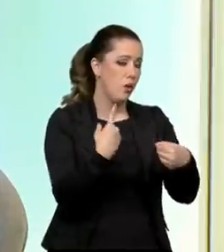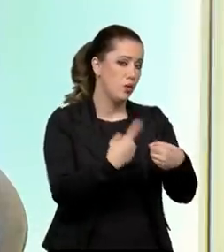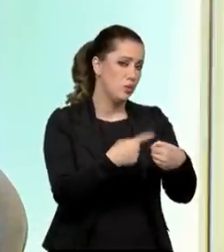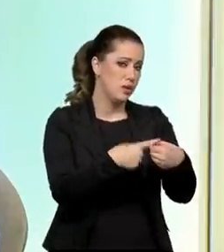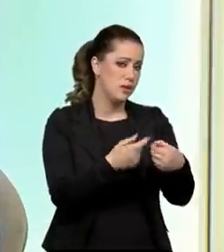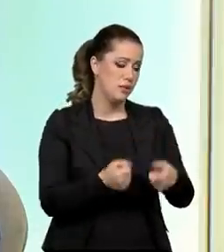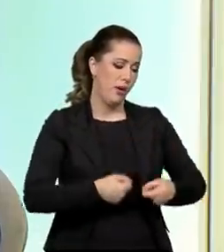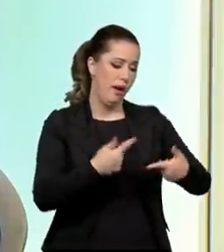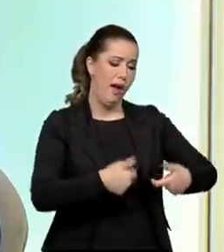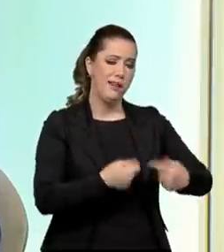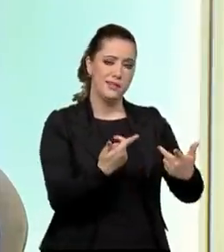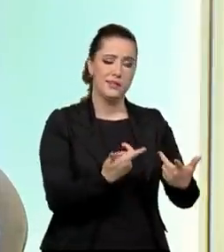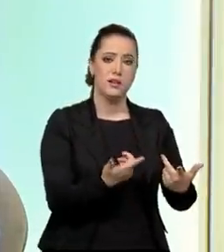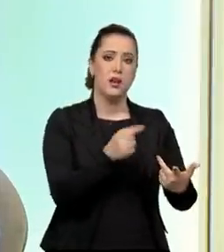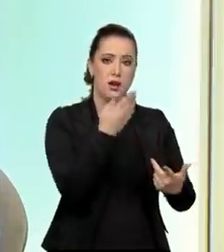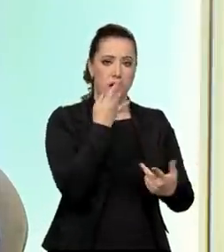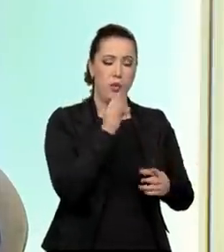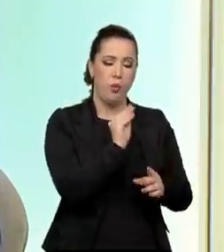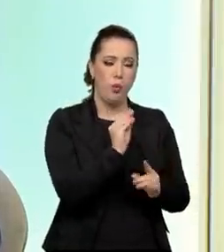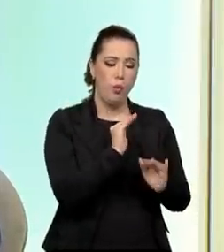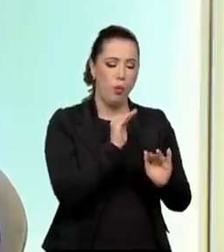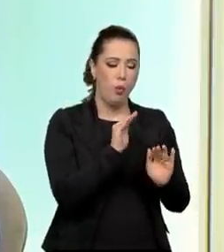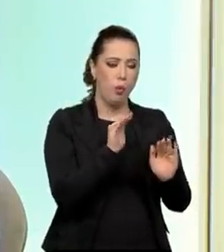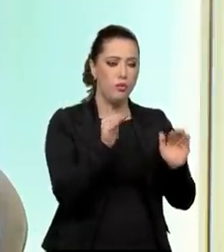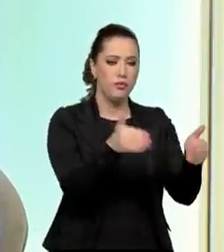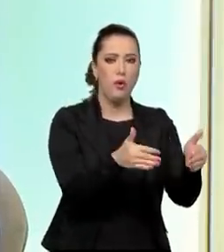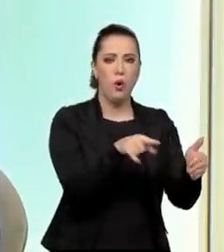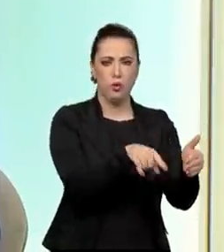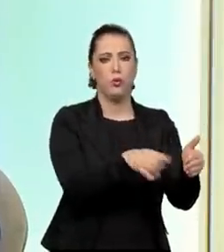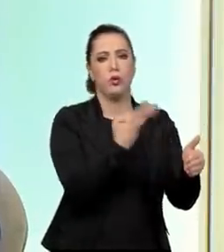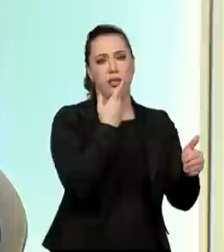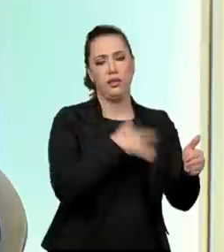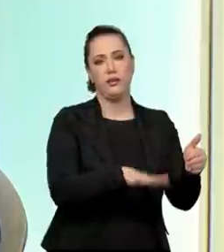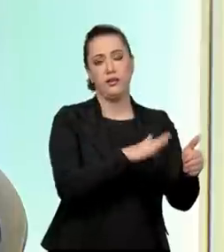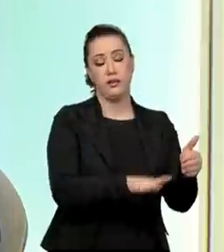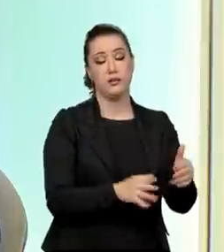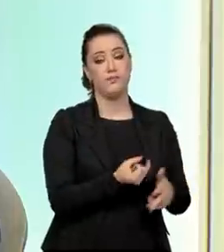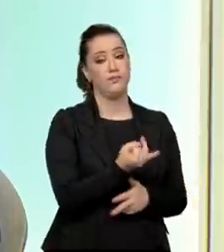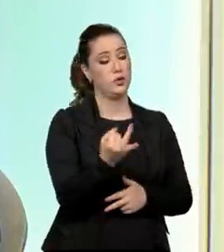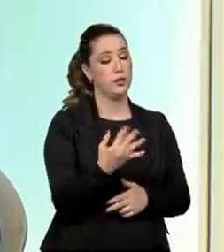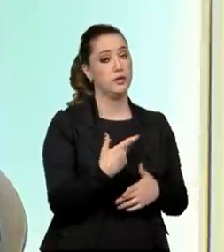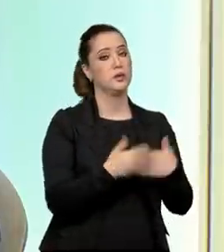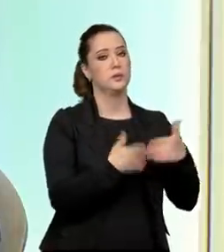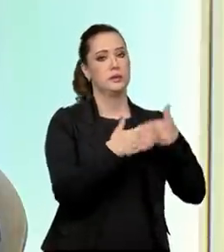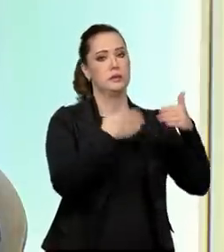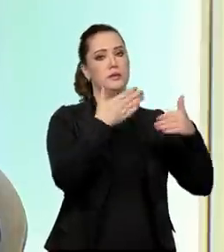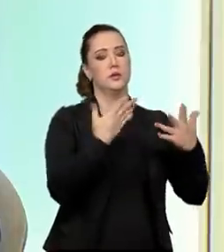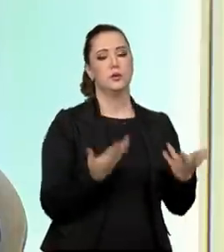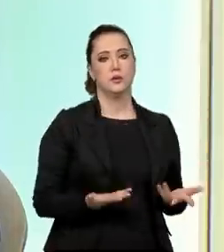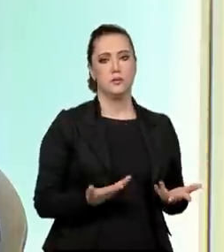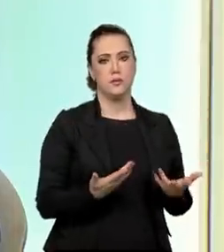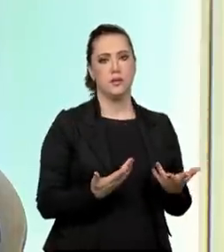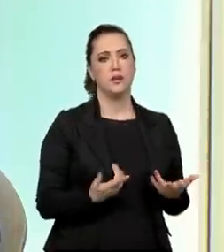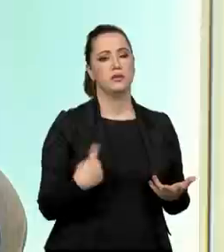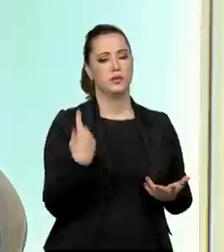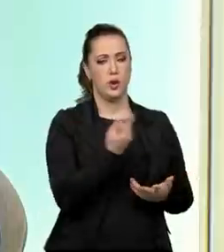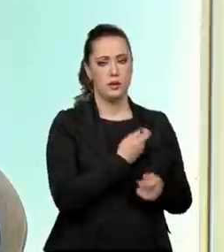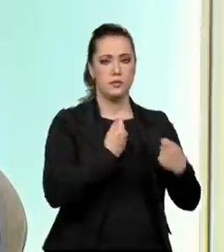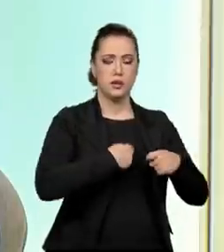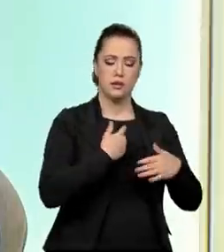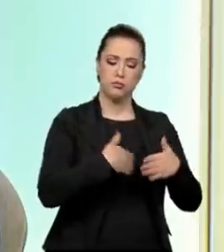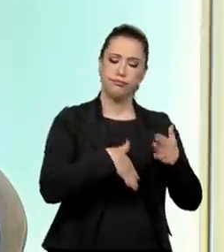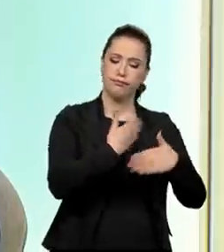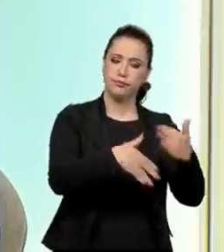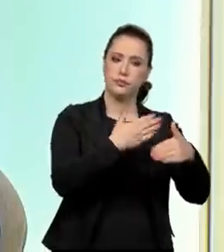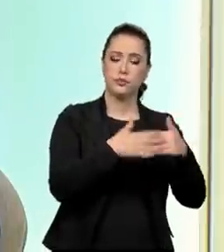que a gente precisa melhorar. Tem vários pontos que a gente precisa crescer e essa é uma batalha, esse é um engajamento de todos nós, de